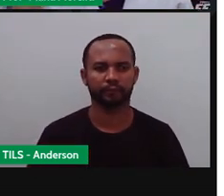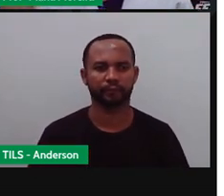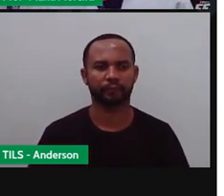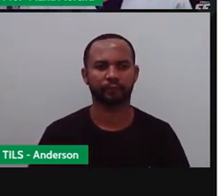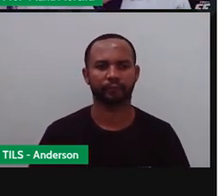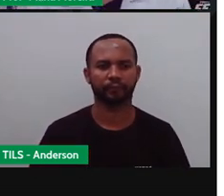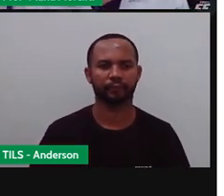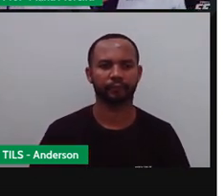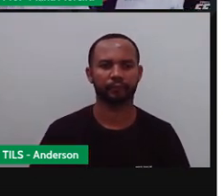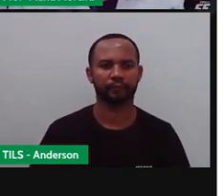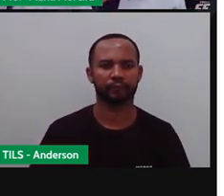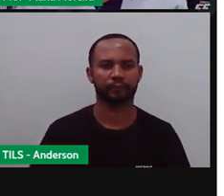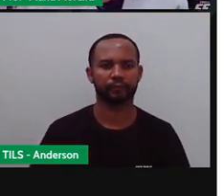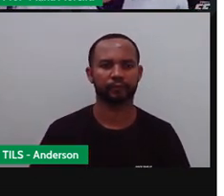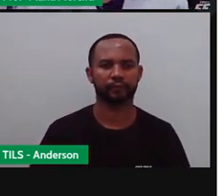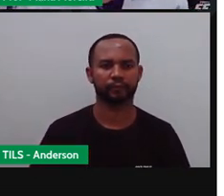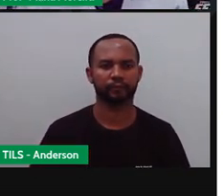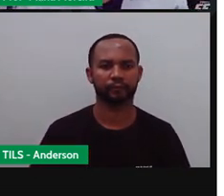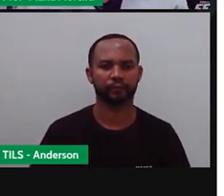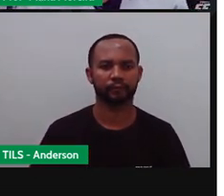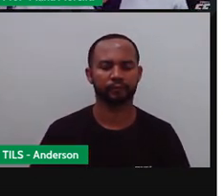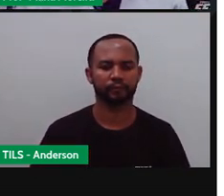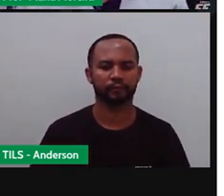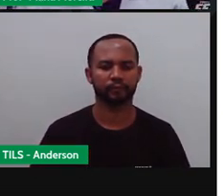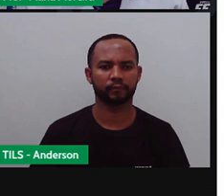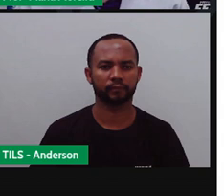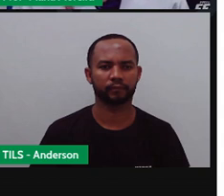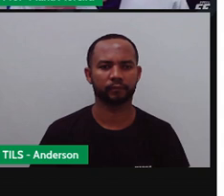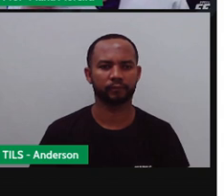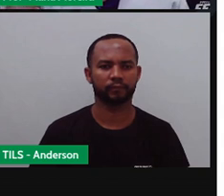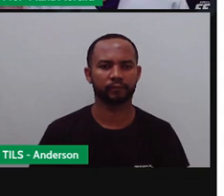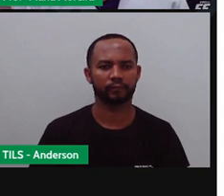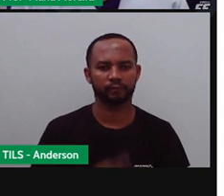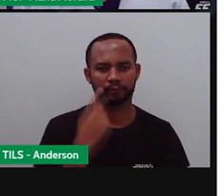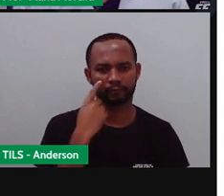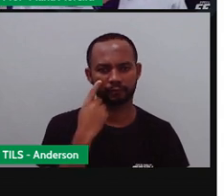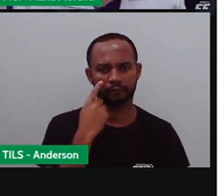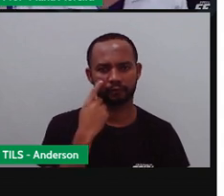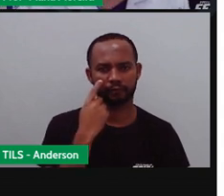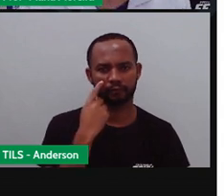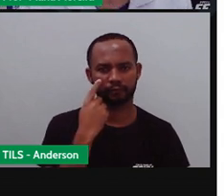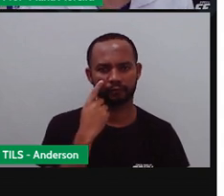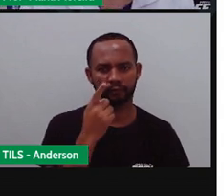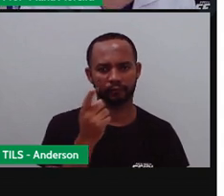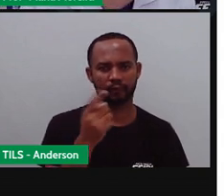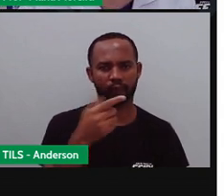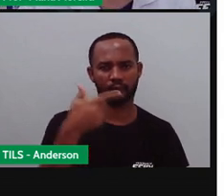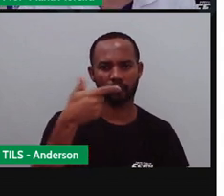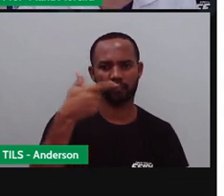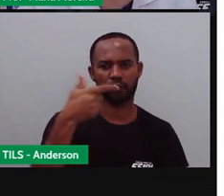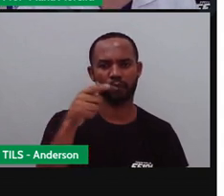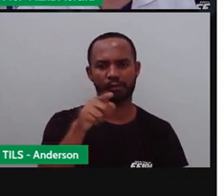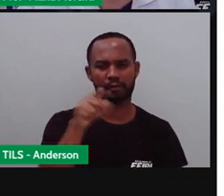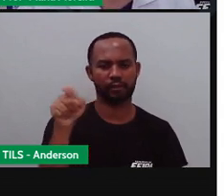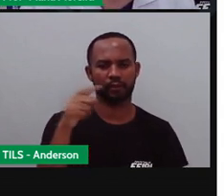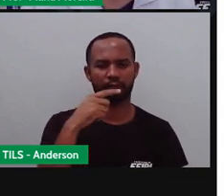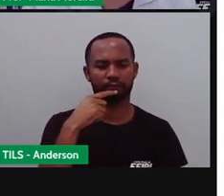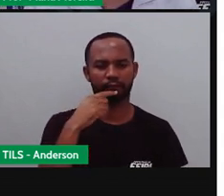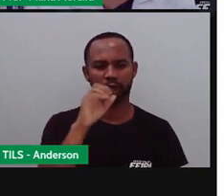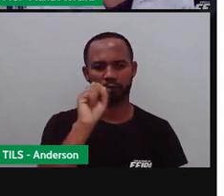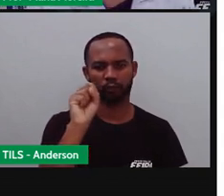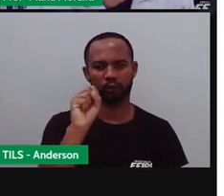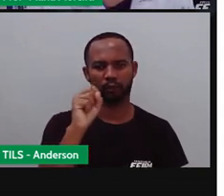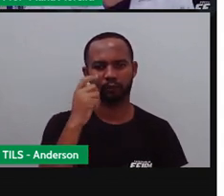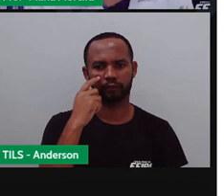10 dezenas. E o 80... Mas, por lá, lá tem 82. Olha só o número 2 lá no final. Não é isso? Então, vamos